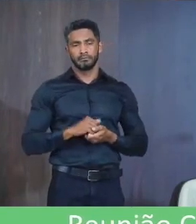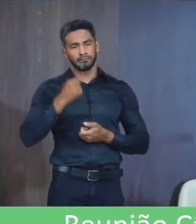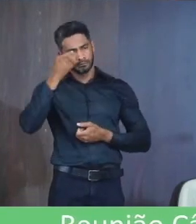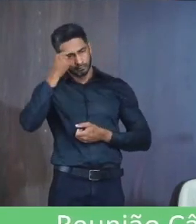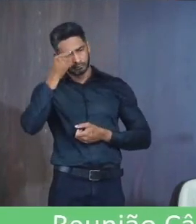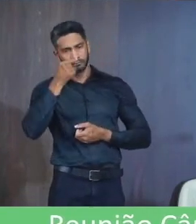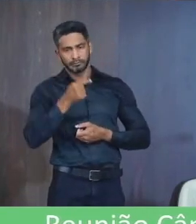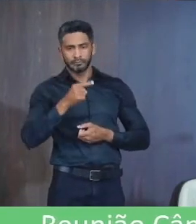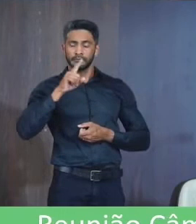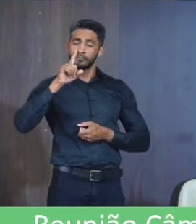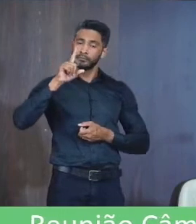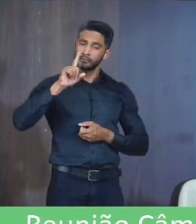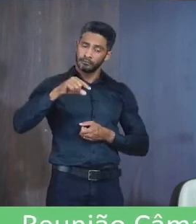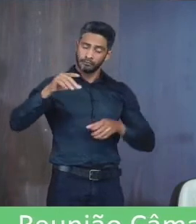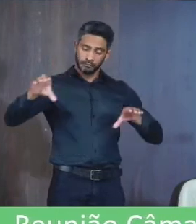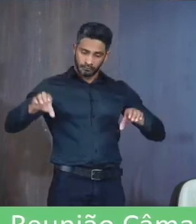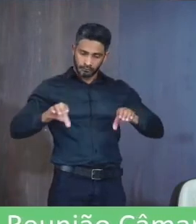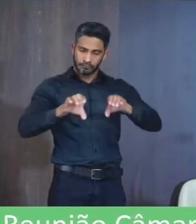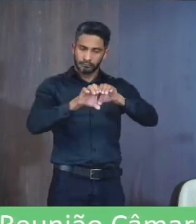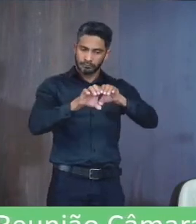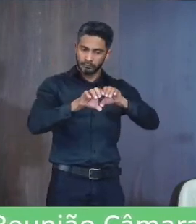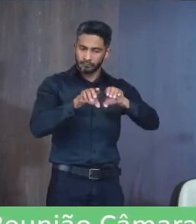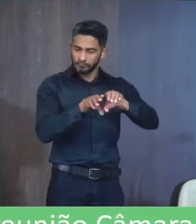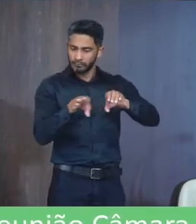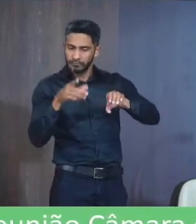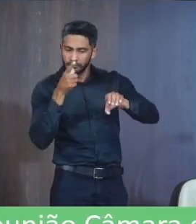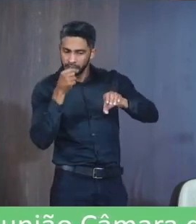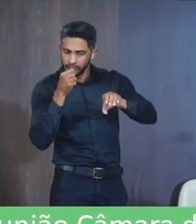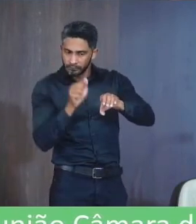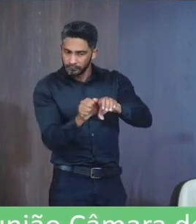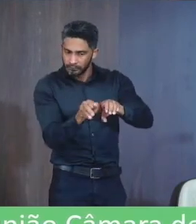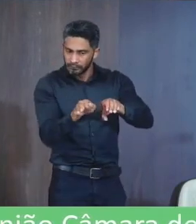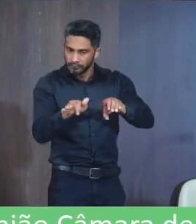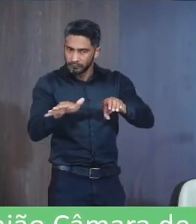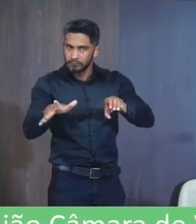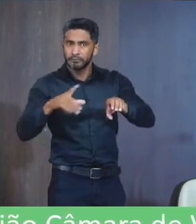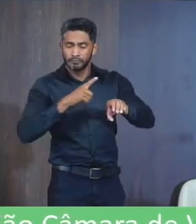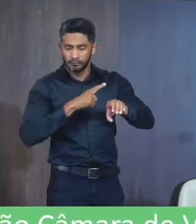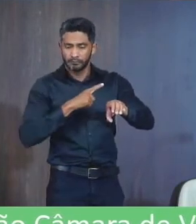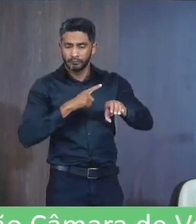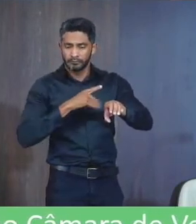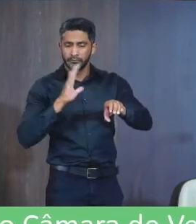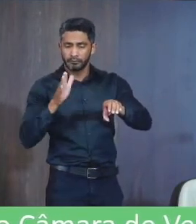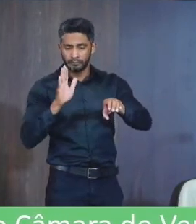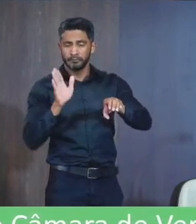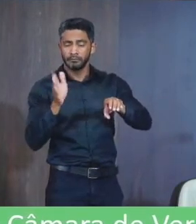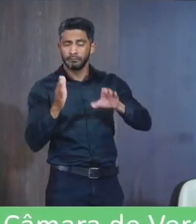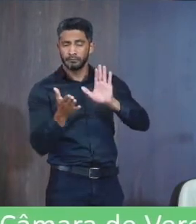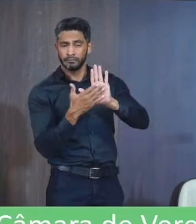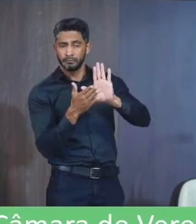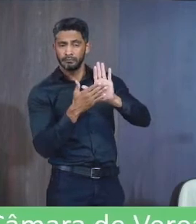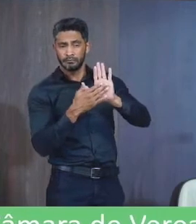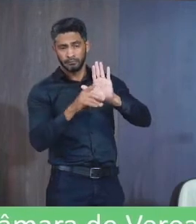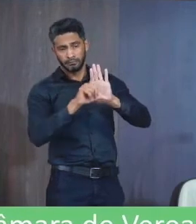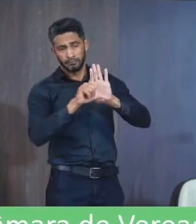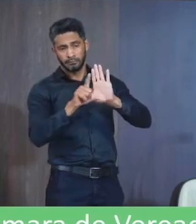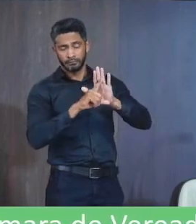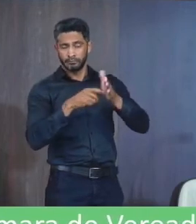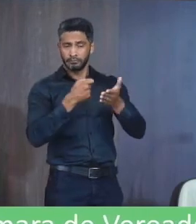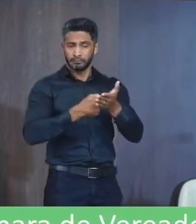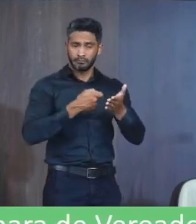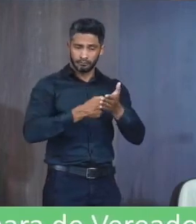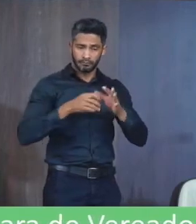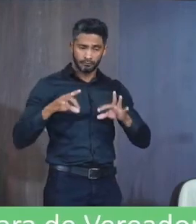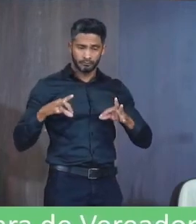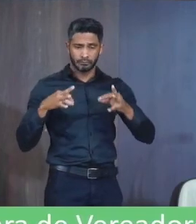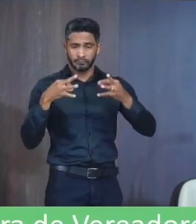obrigatoriedade De interligação A rede de esgoto Já se encontra Estabelecida Na legislação Como exigência A